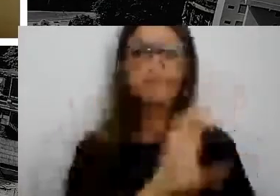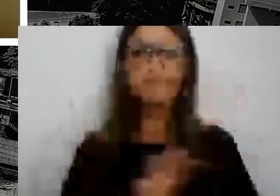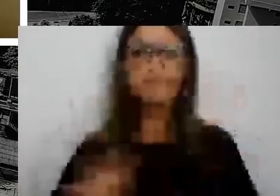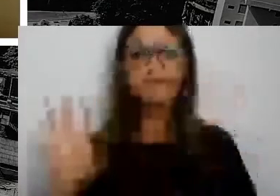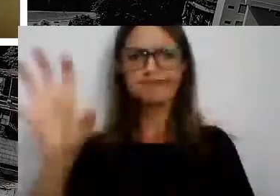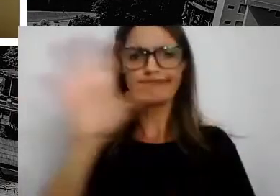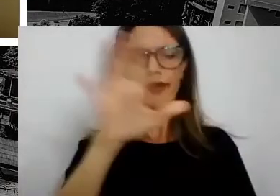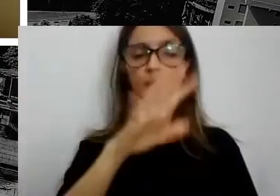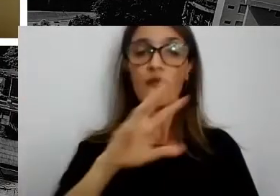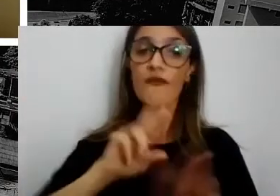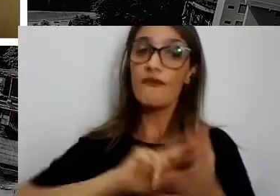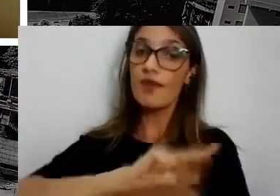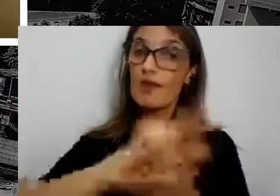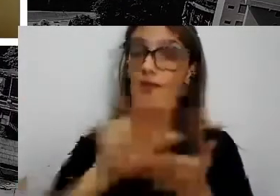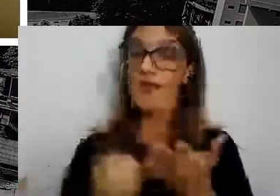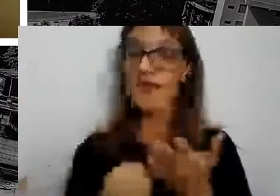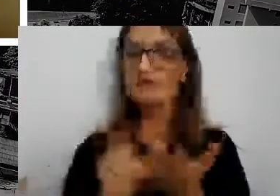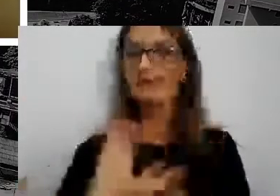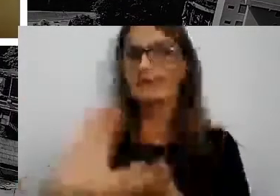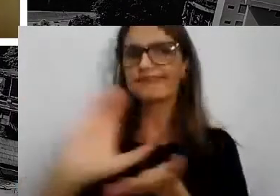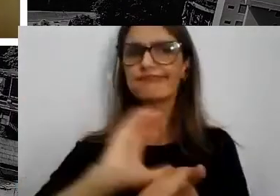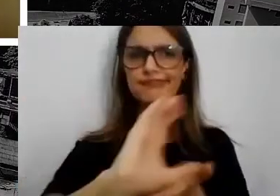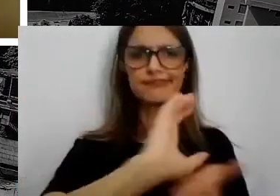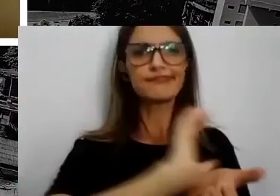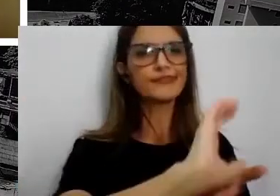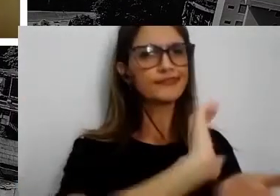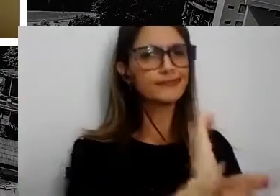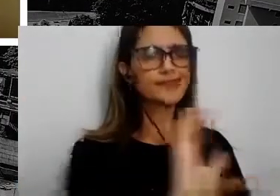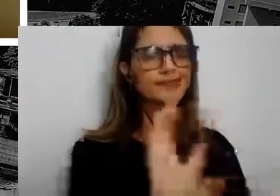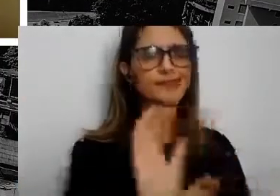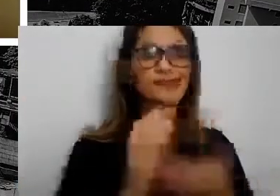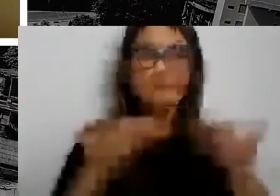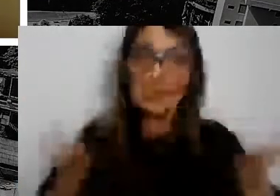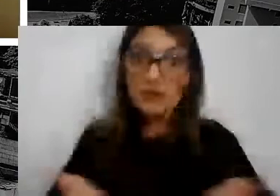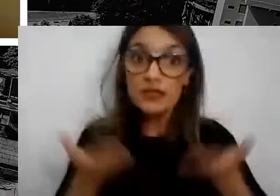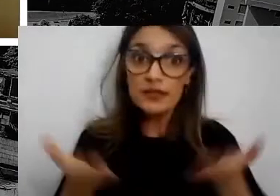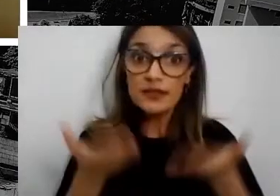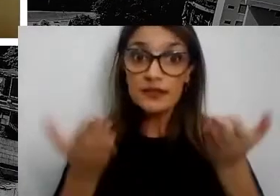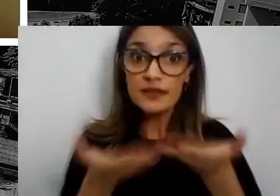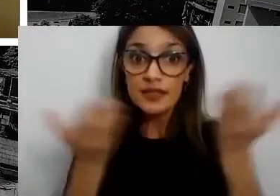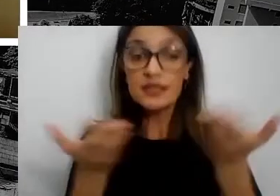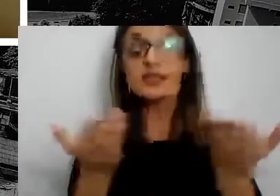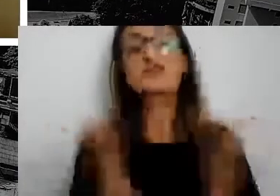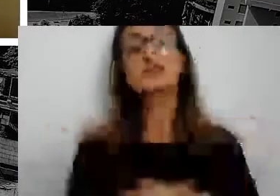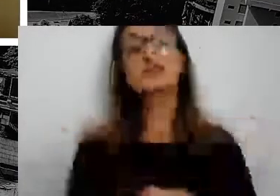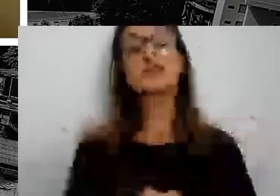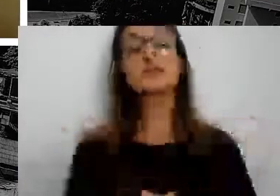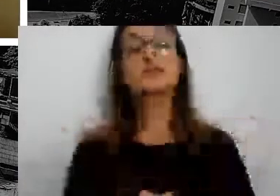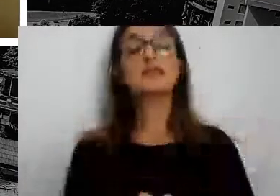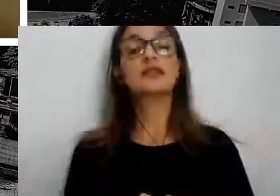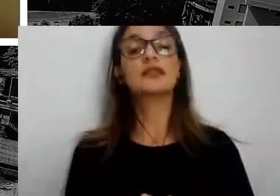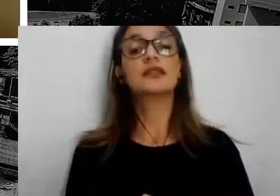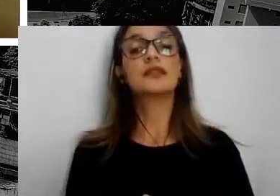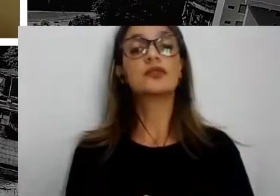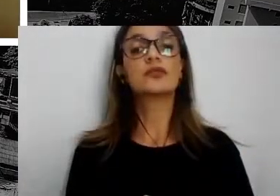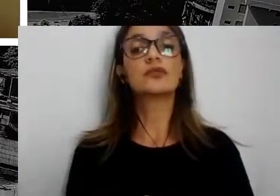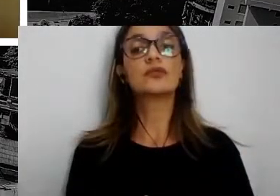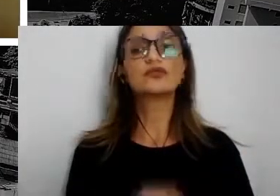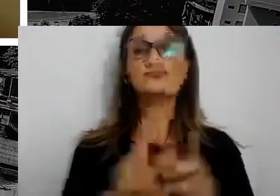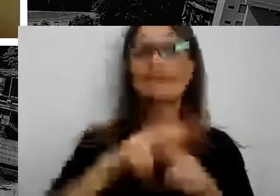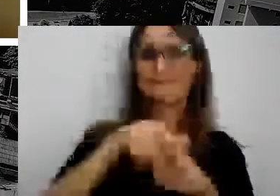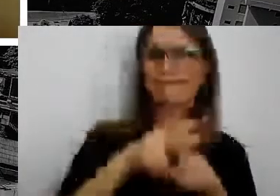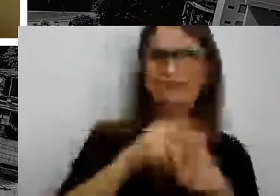co-investimentos, a importância da sensibilização dos diferentes atores envolvidos, importância de ferramentas que integrem a